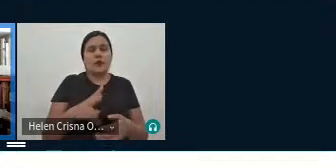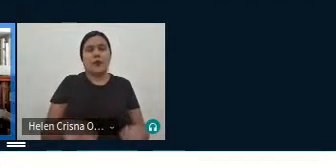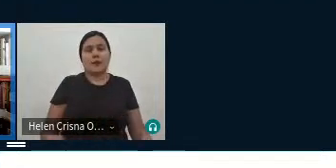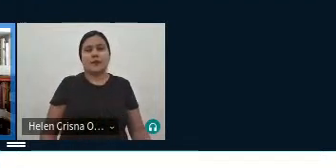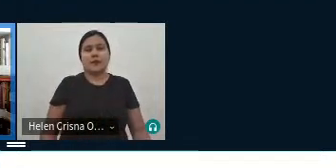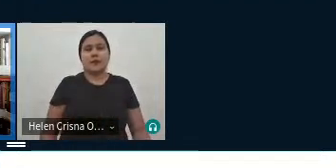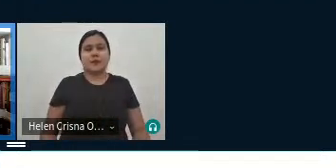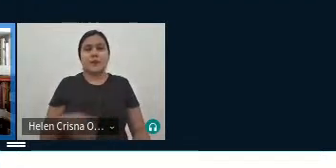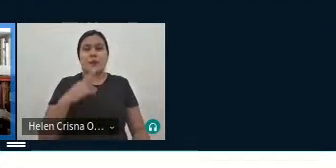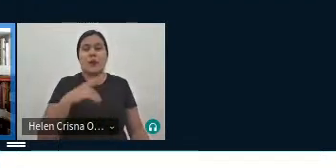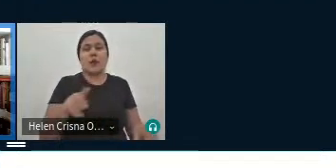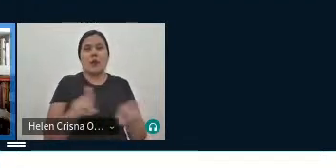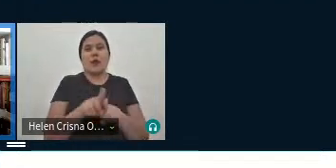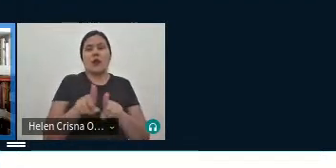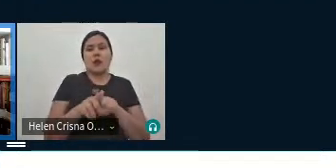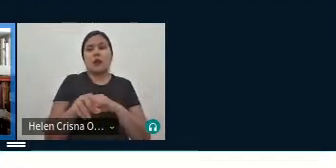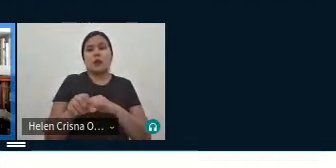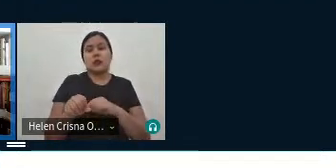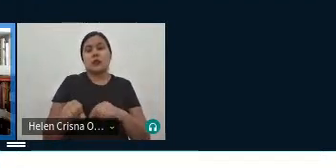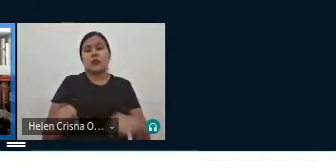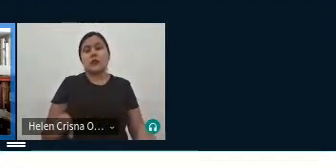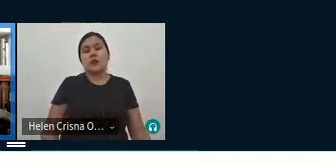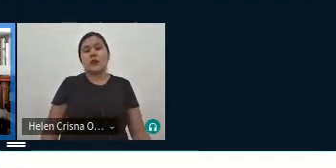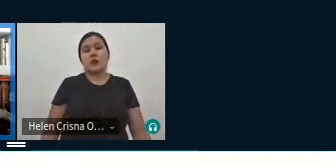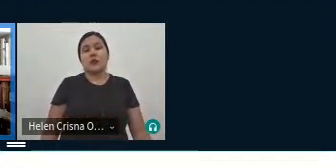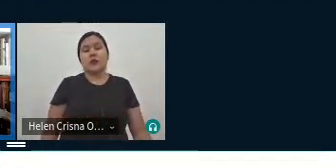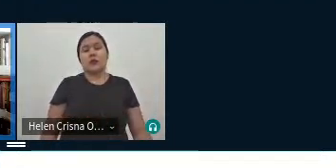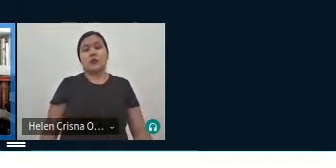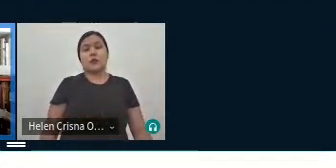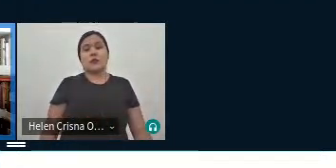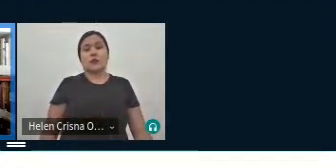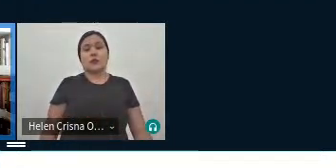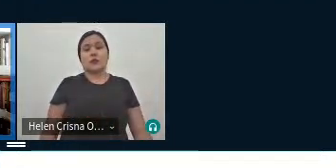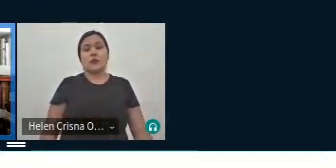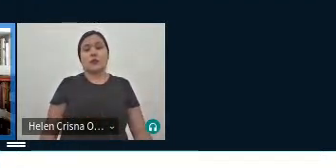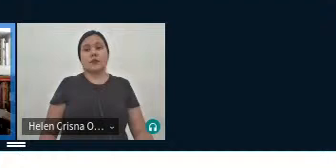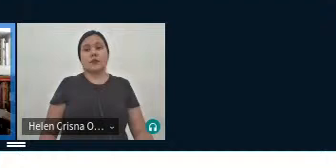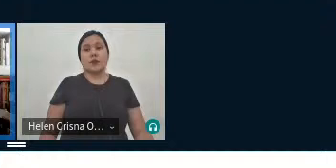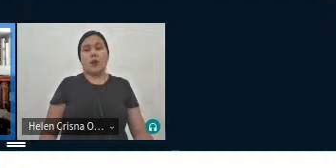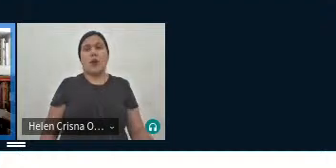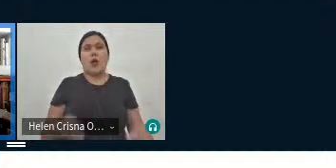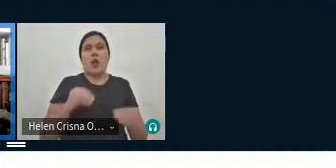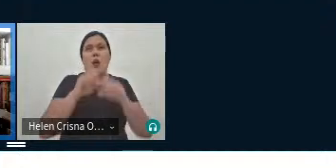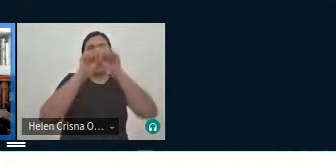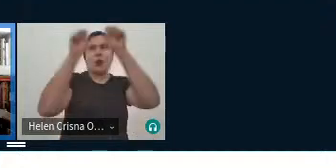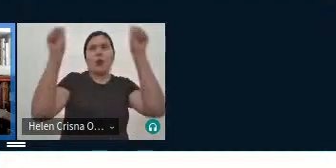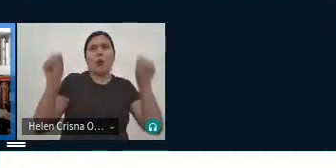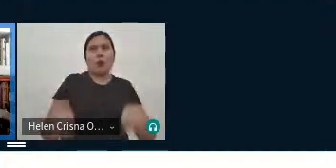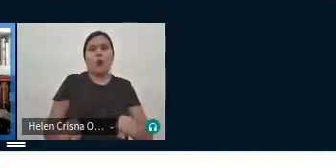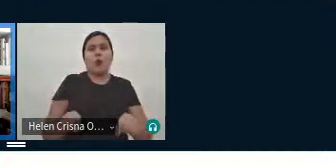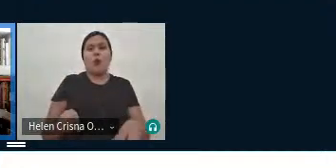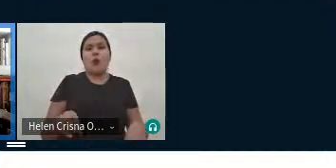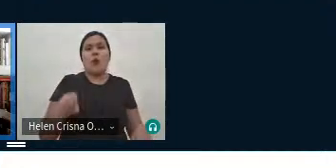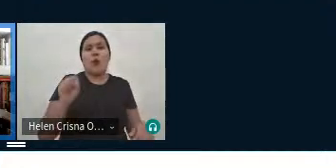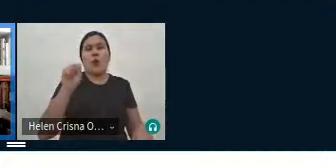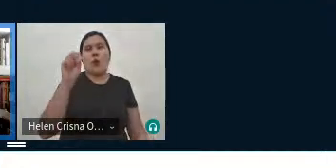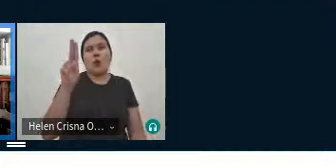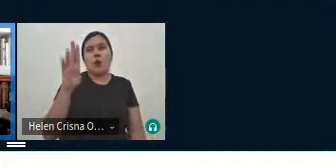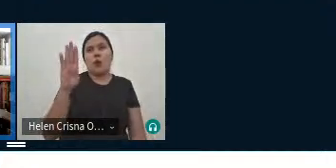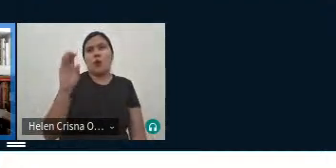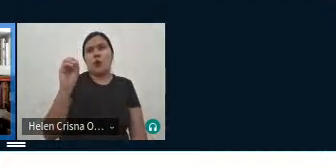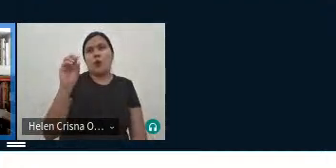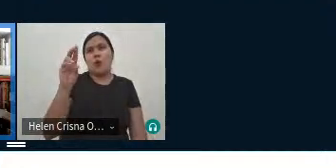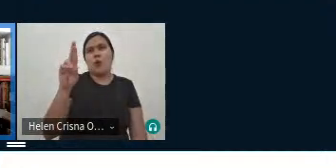suas subordinações alguém né ou ainda algum sistema são subordinações vividas